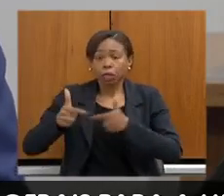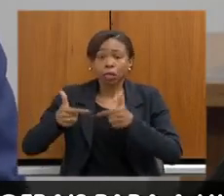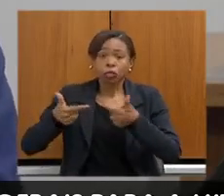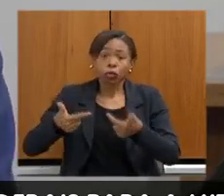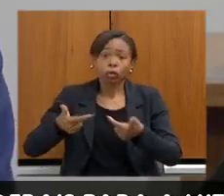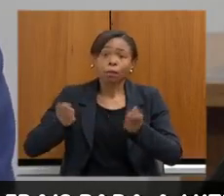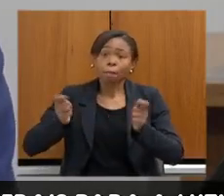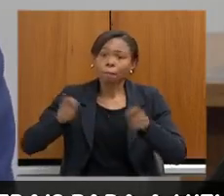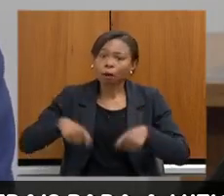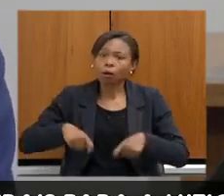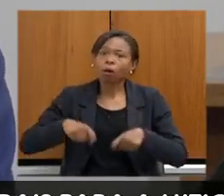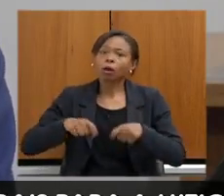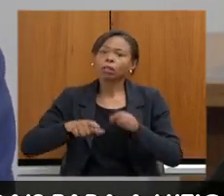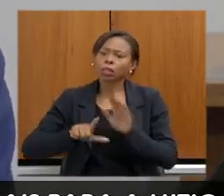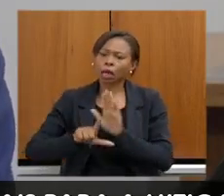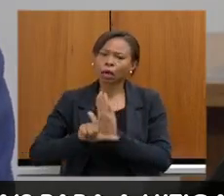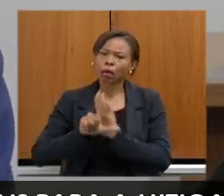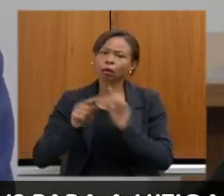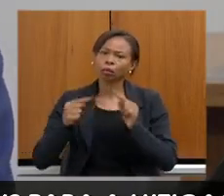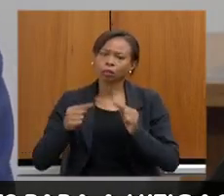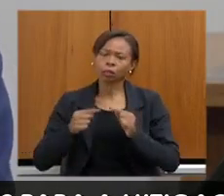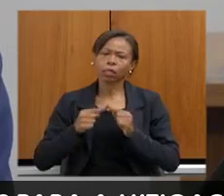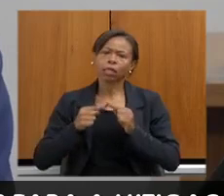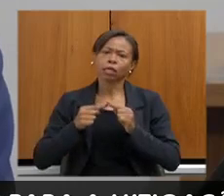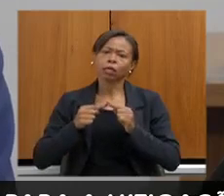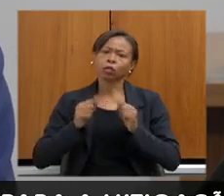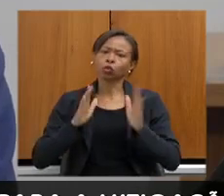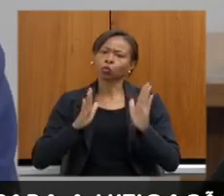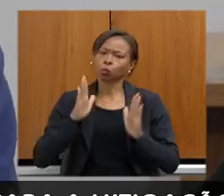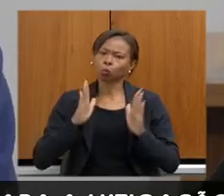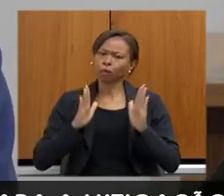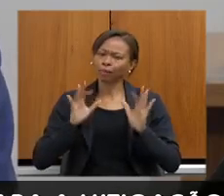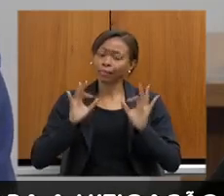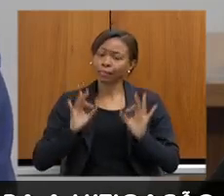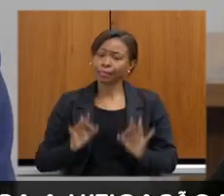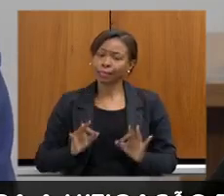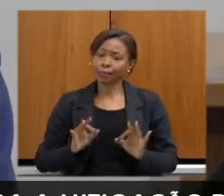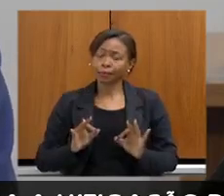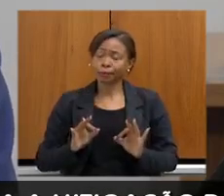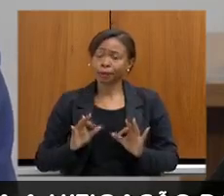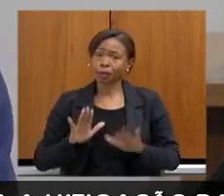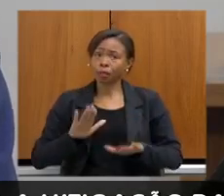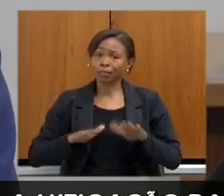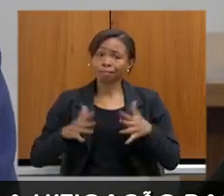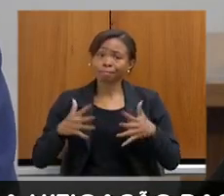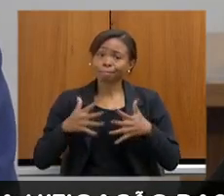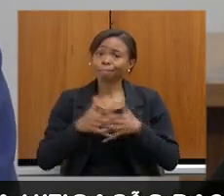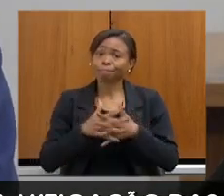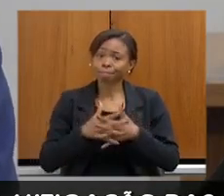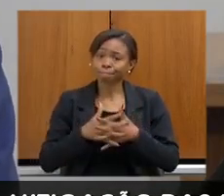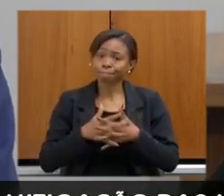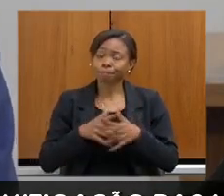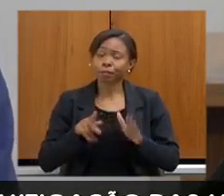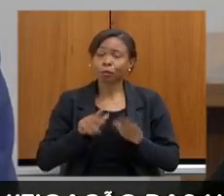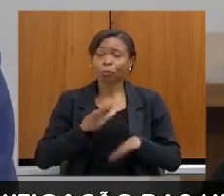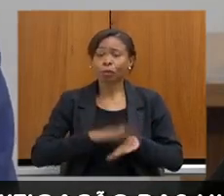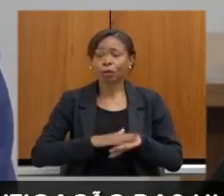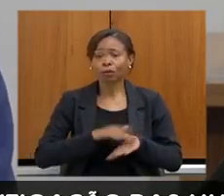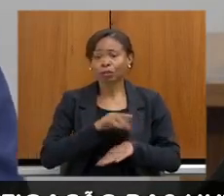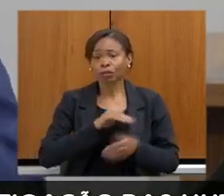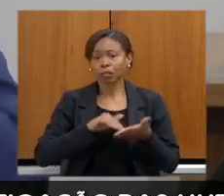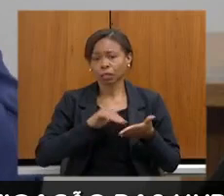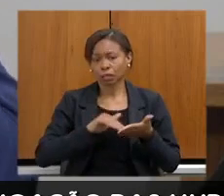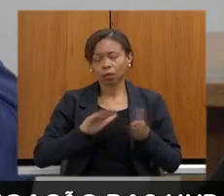legalidade e dentro do prazo previsto, mas nós temos que entender que